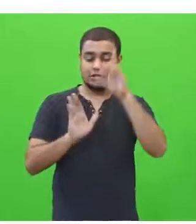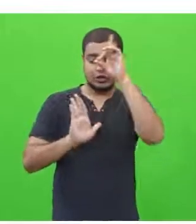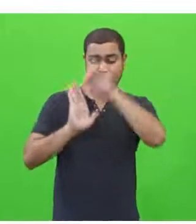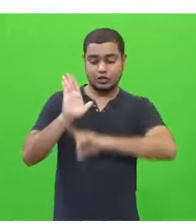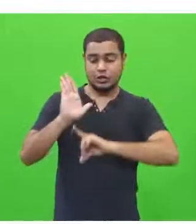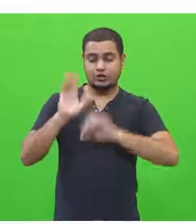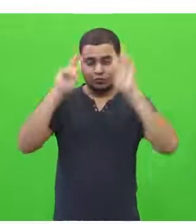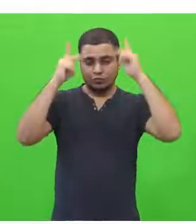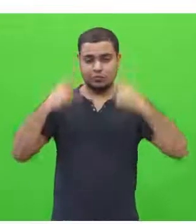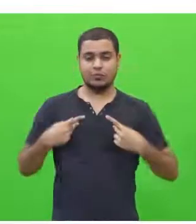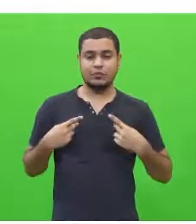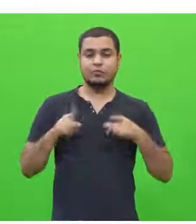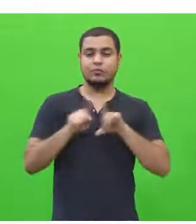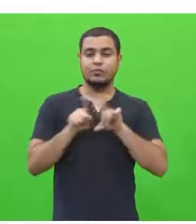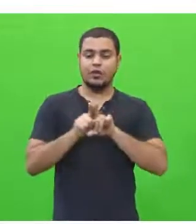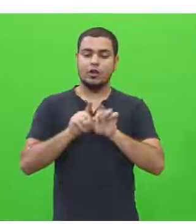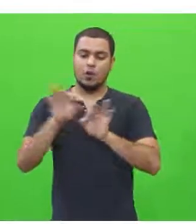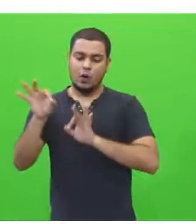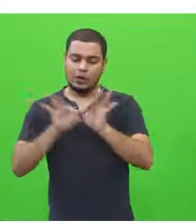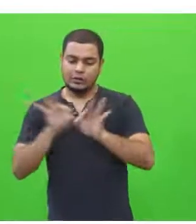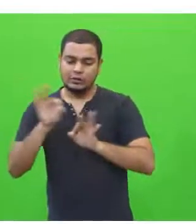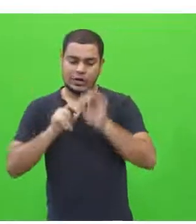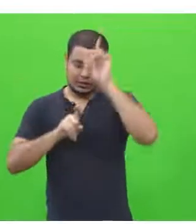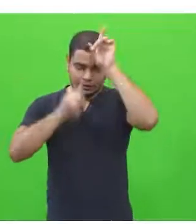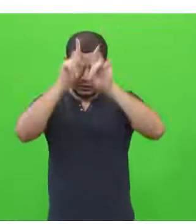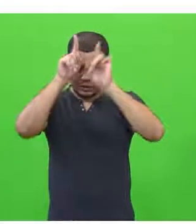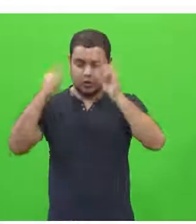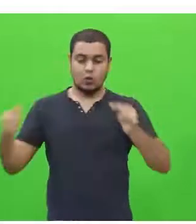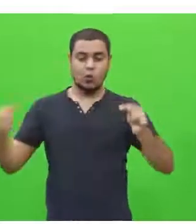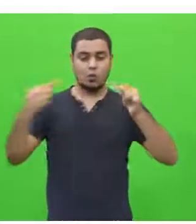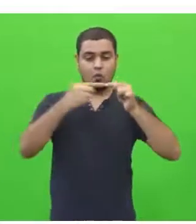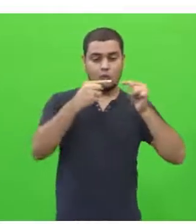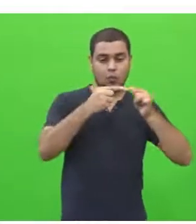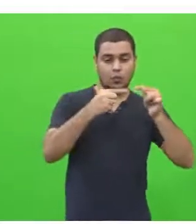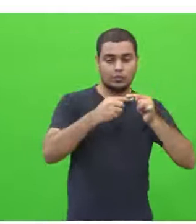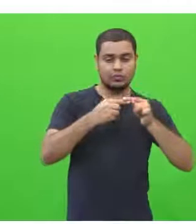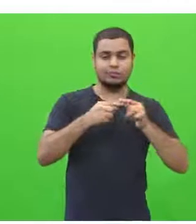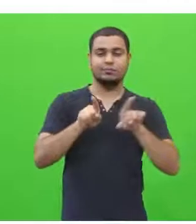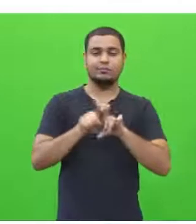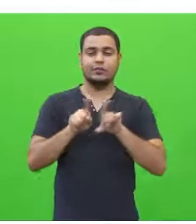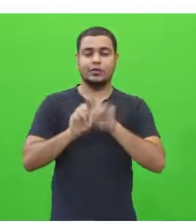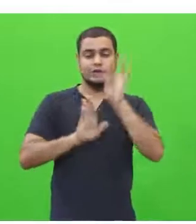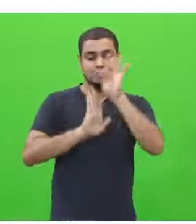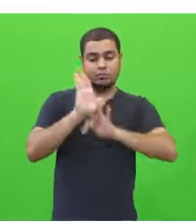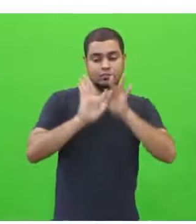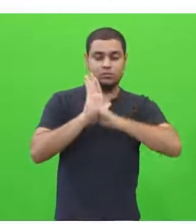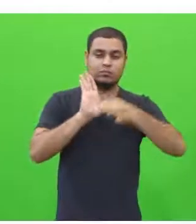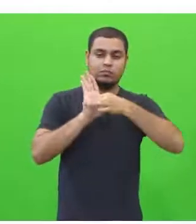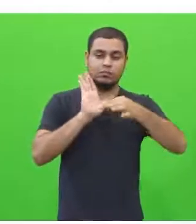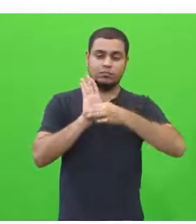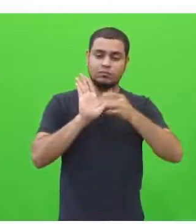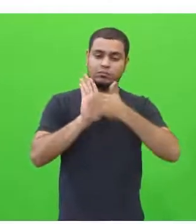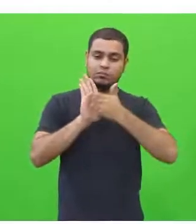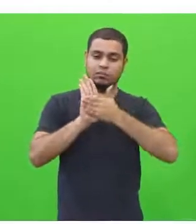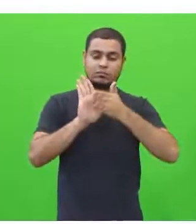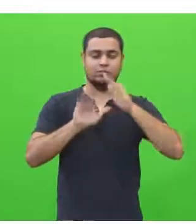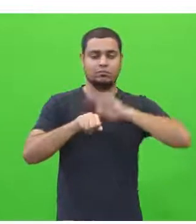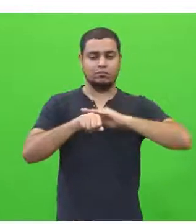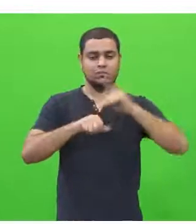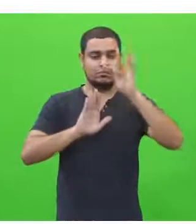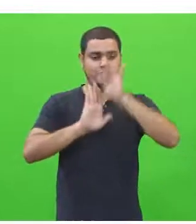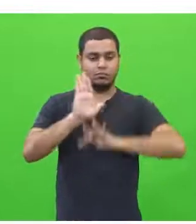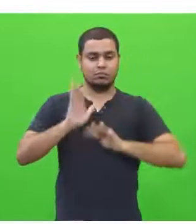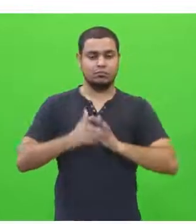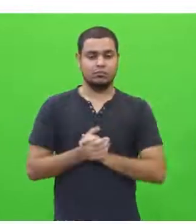selecione, organize e relacione de forma coerente e coesa argumentos e fatos para a defesa do seu ponto de vista.